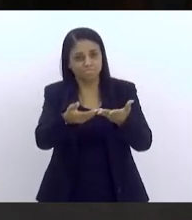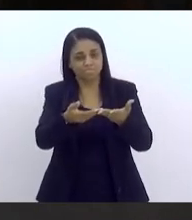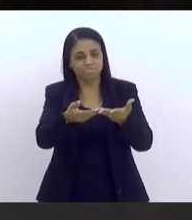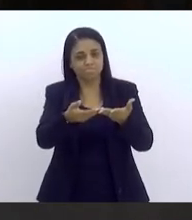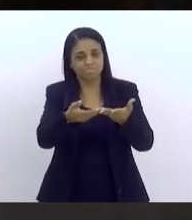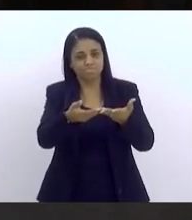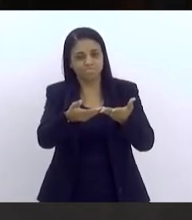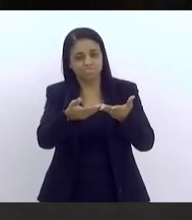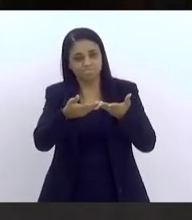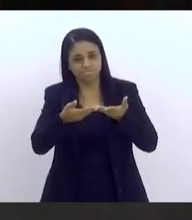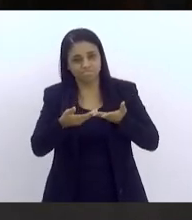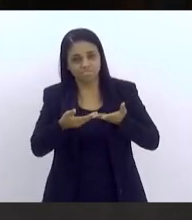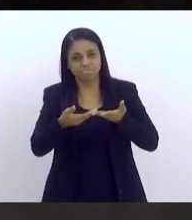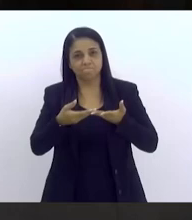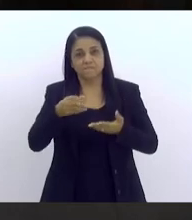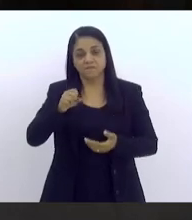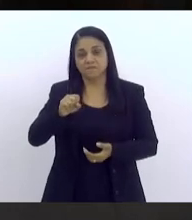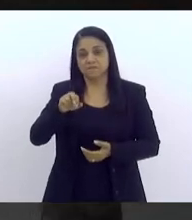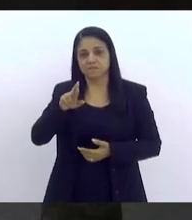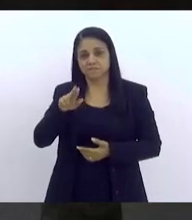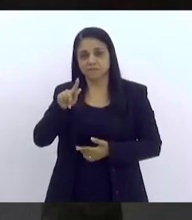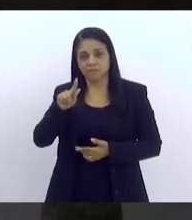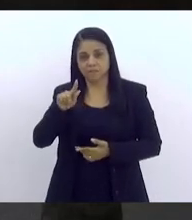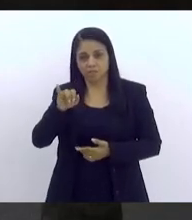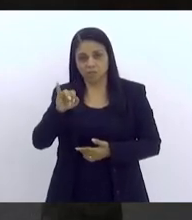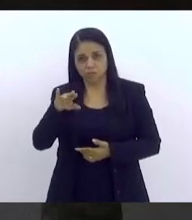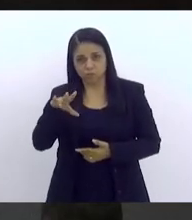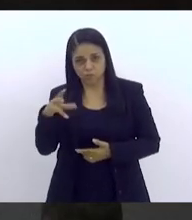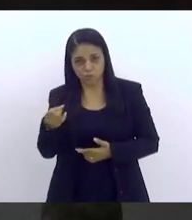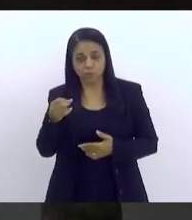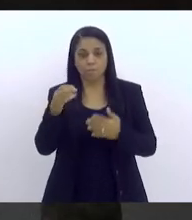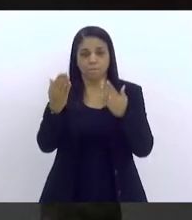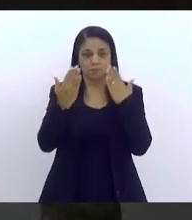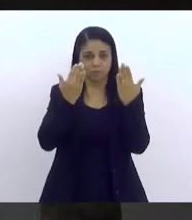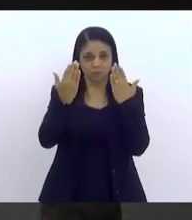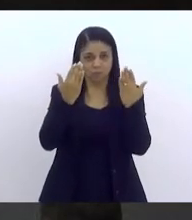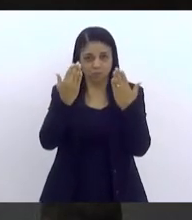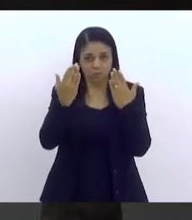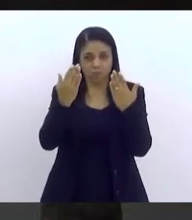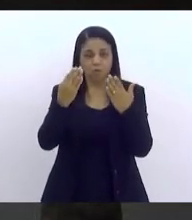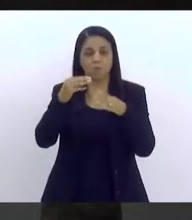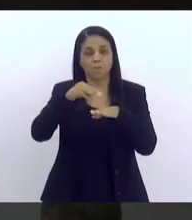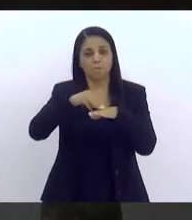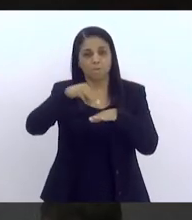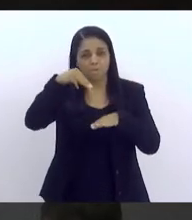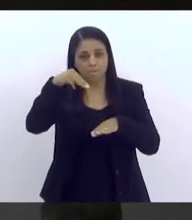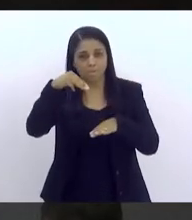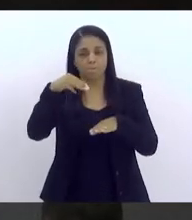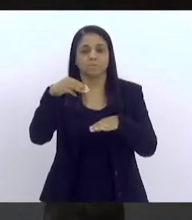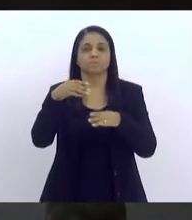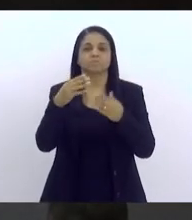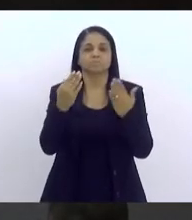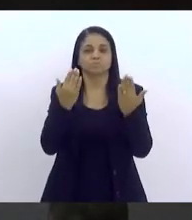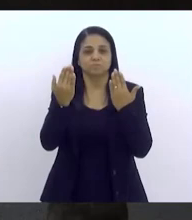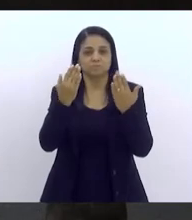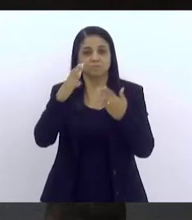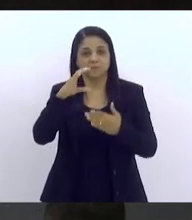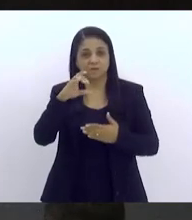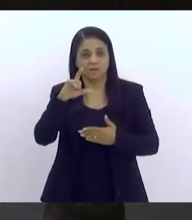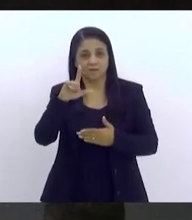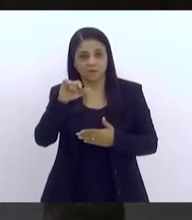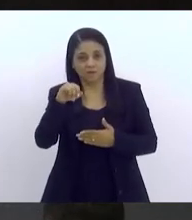direito, o Sérgio Henrique Teixeira, que é psicólogo, mestre em psicologia clínica e é